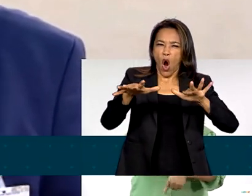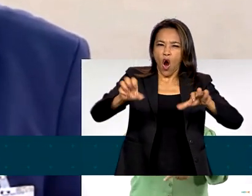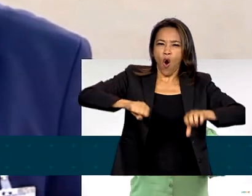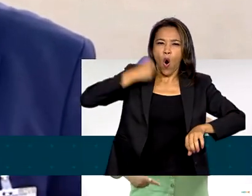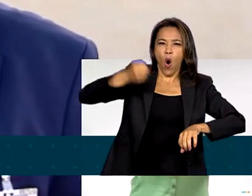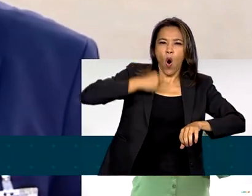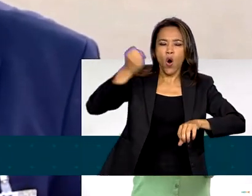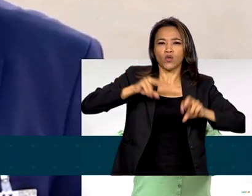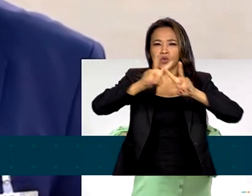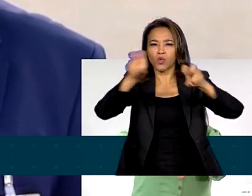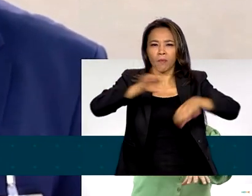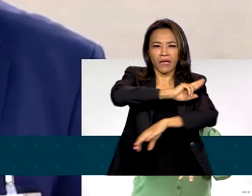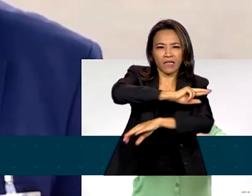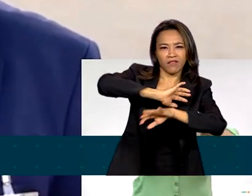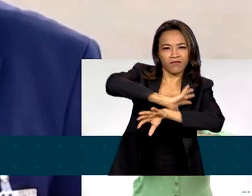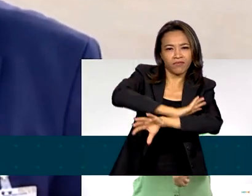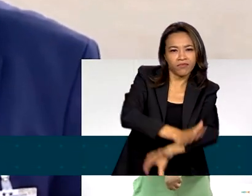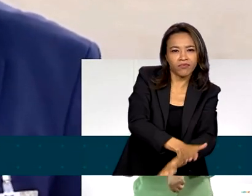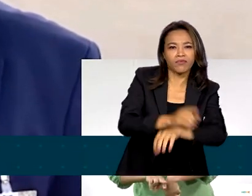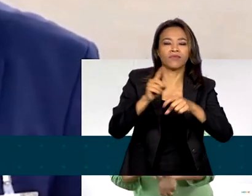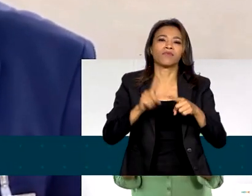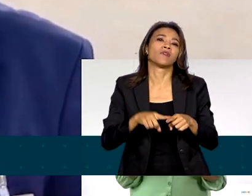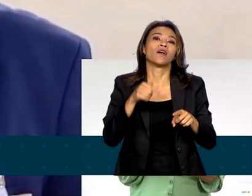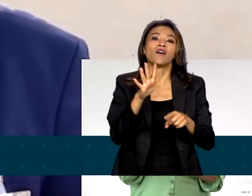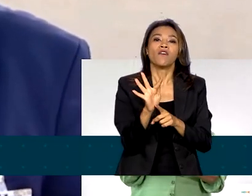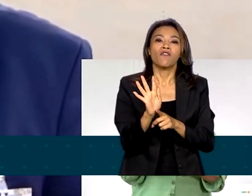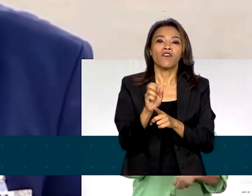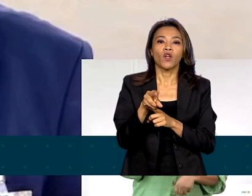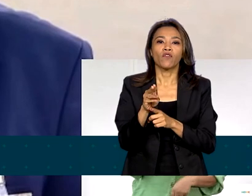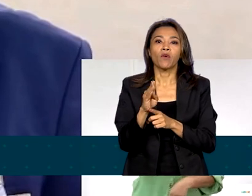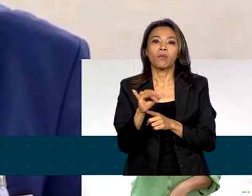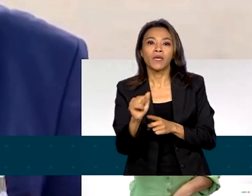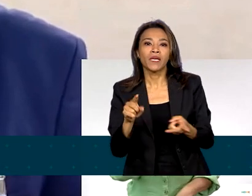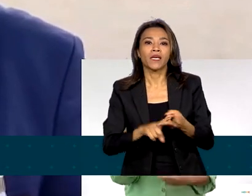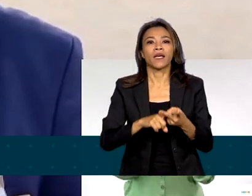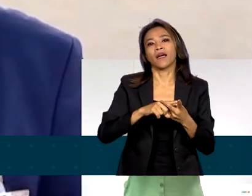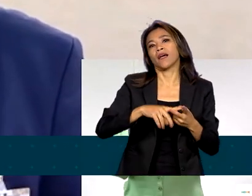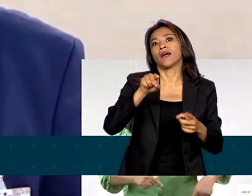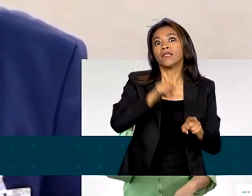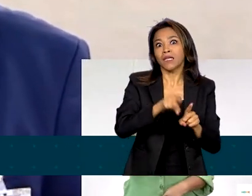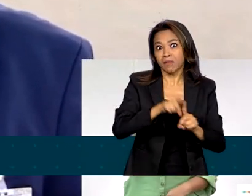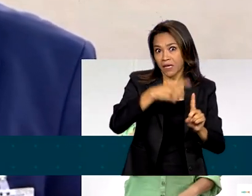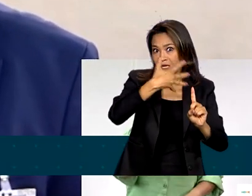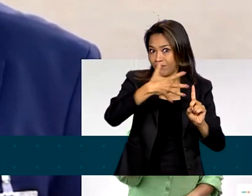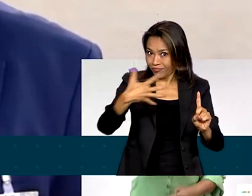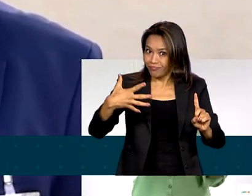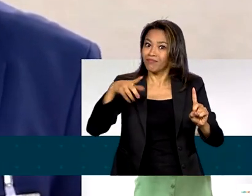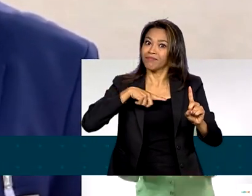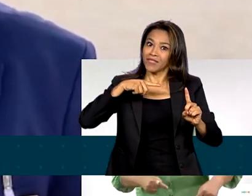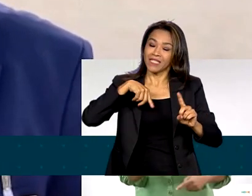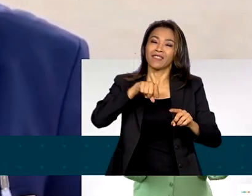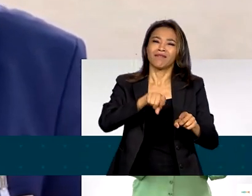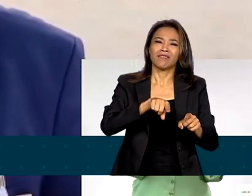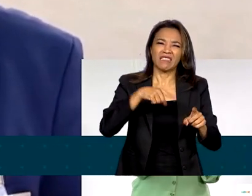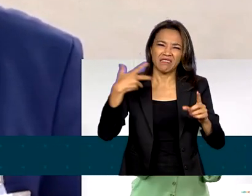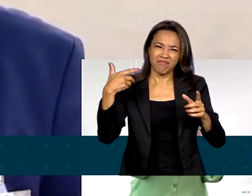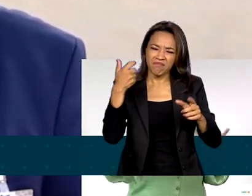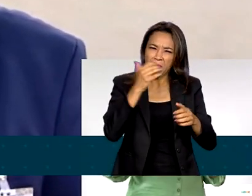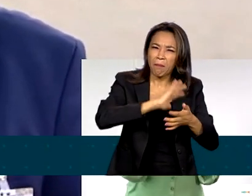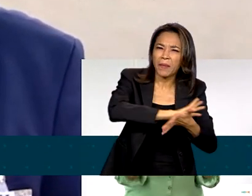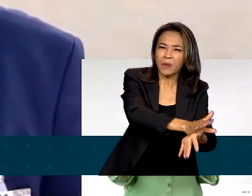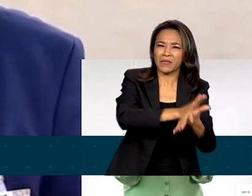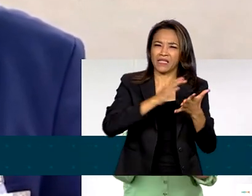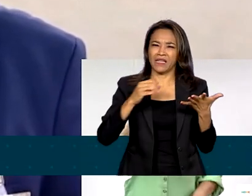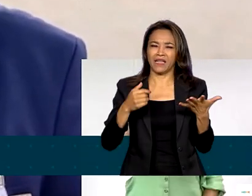baseados no racismo, na xenofobia, no sexismo, na LGBTfobia. A extrema-direita e o fascismo